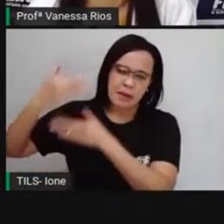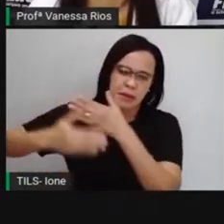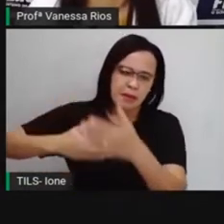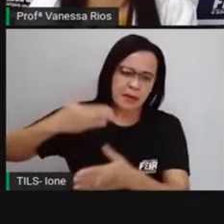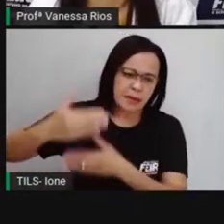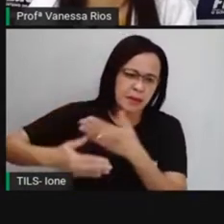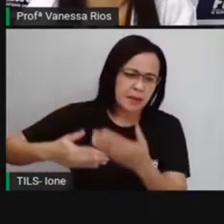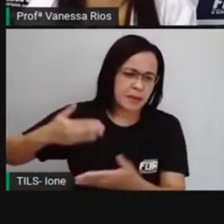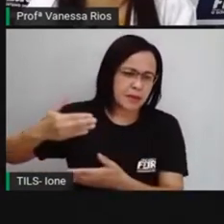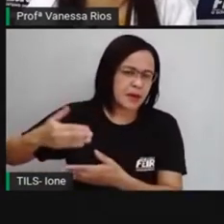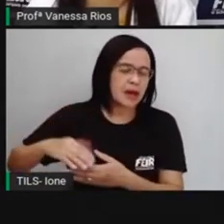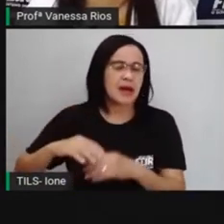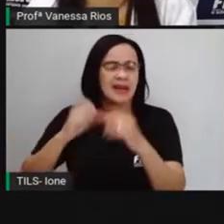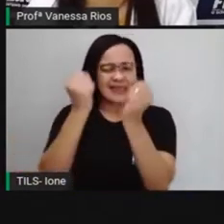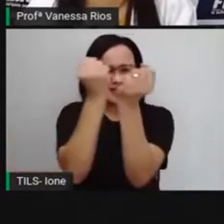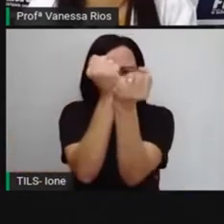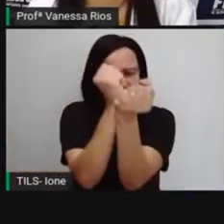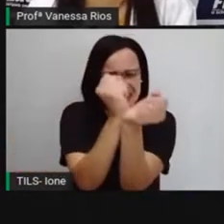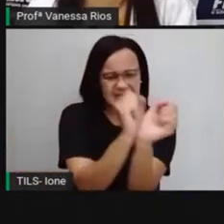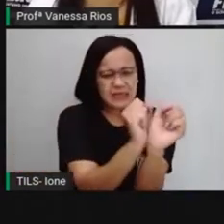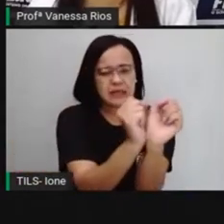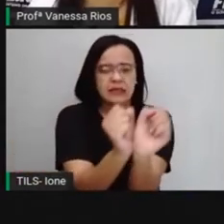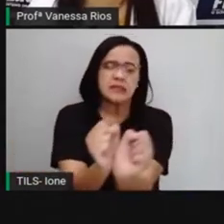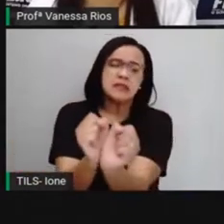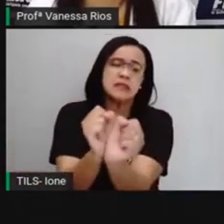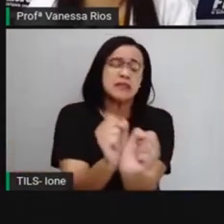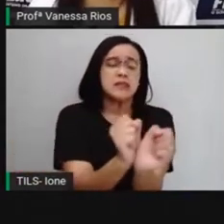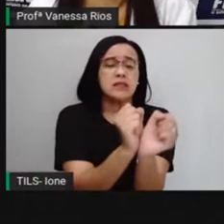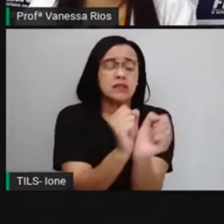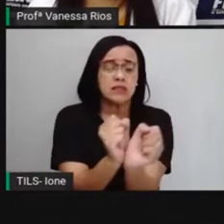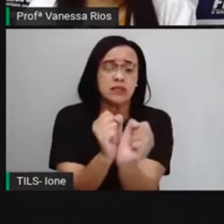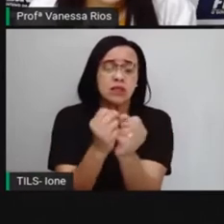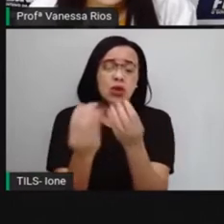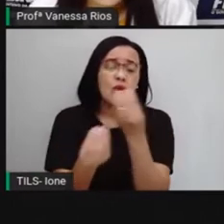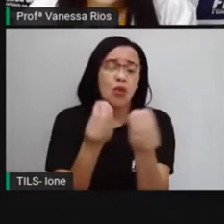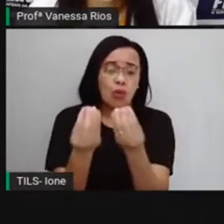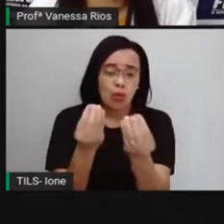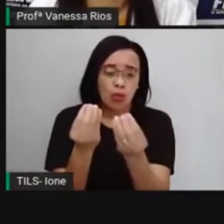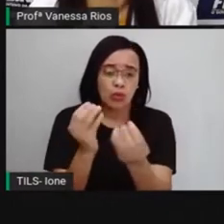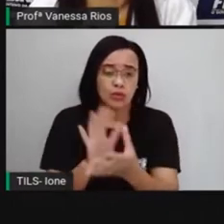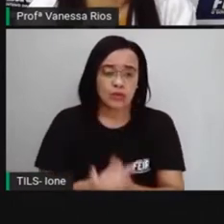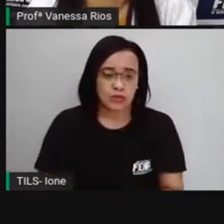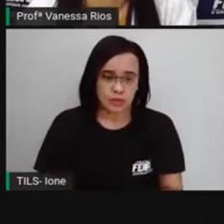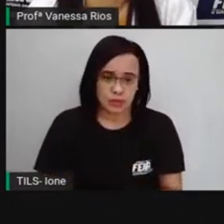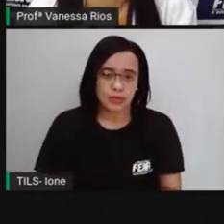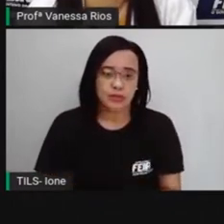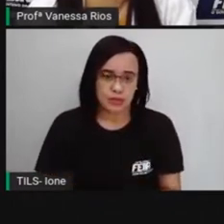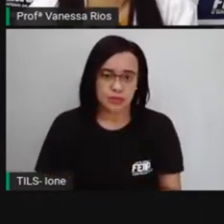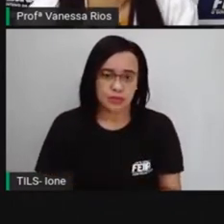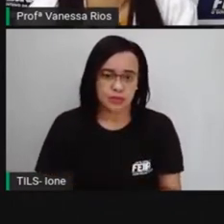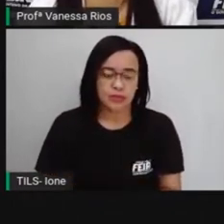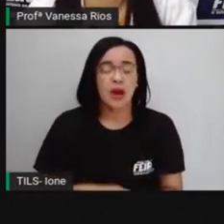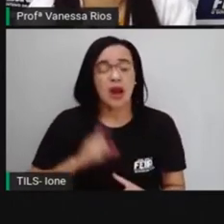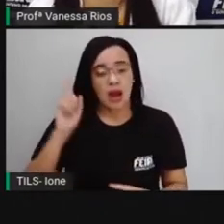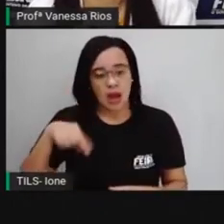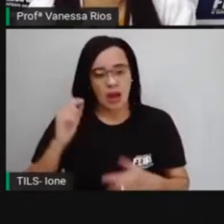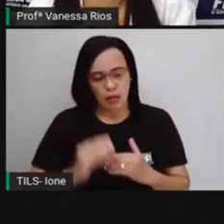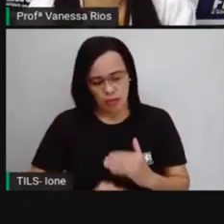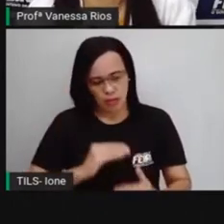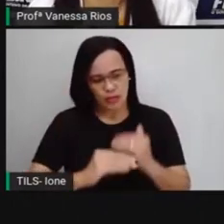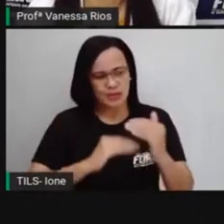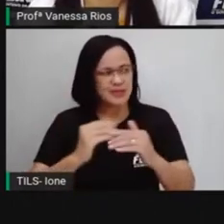de escravos, né, dentro de um processo histórico aí muito antigo. E quando a gente, às vezes,